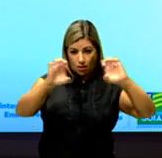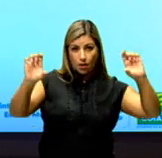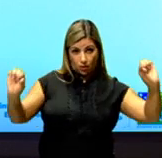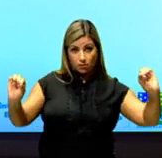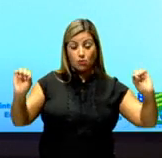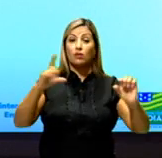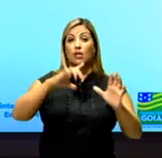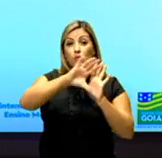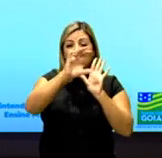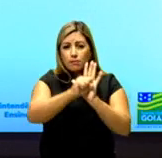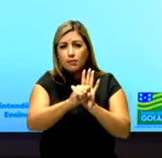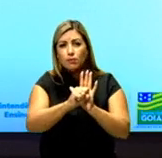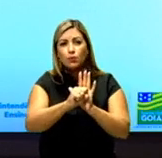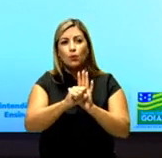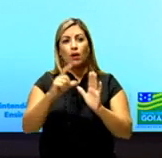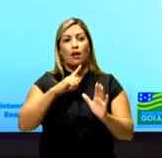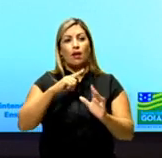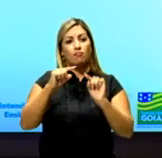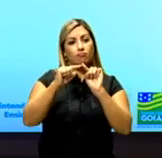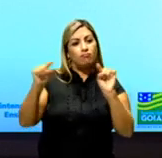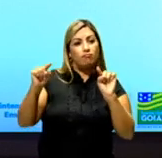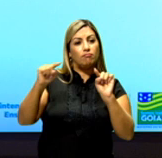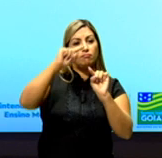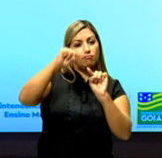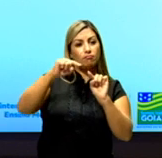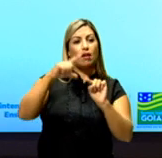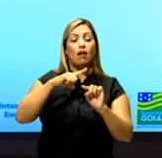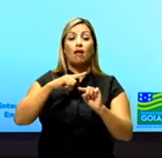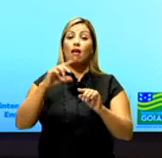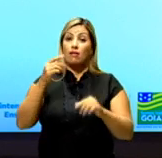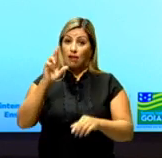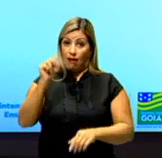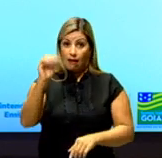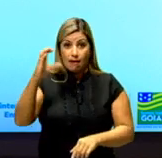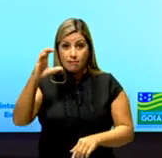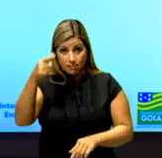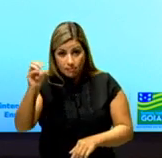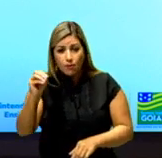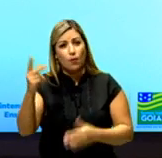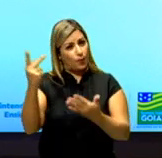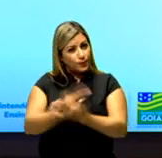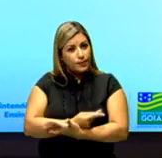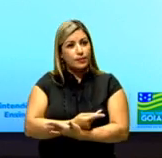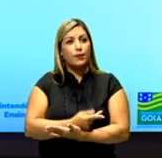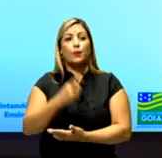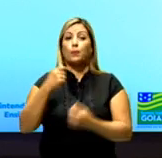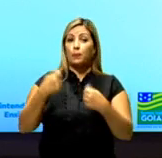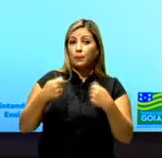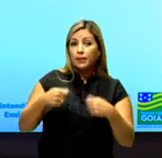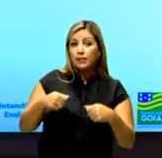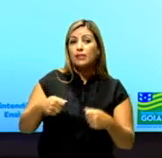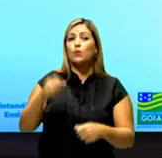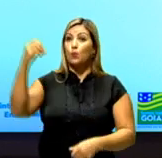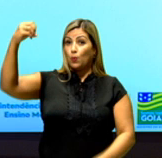tiver um símbolo e for um lambda, significa que pra essa reação ter ocorrido, ter reagido, ela precisou